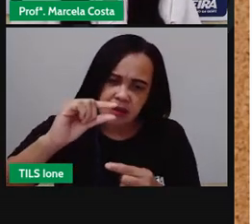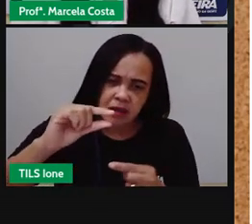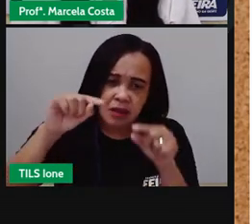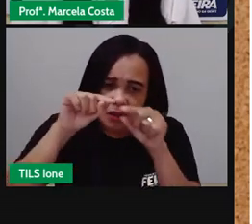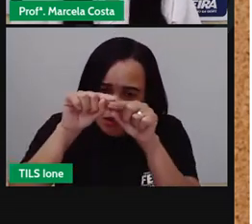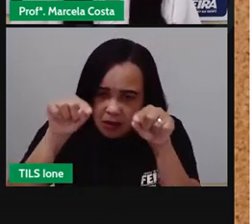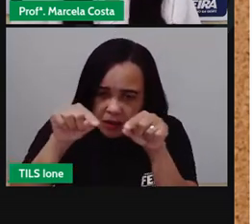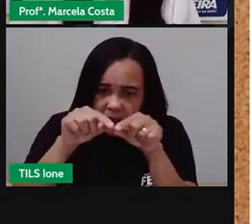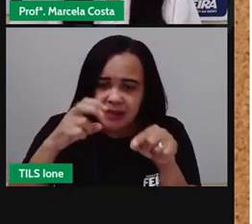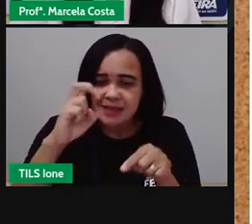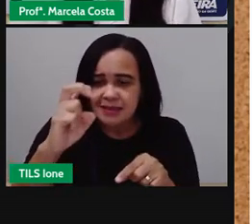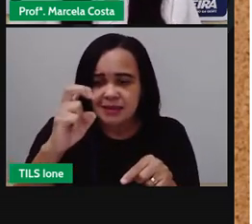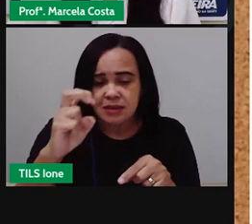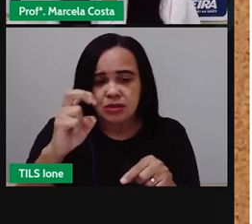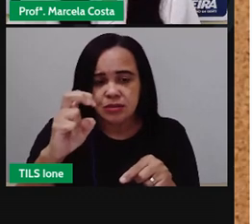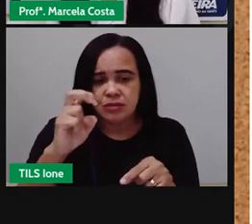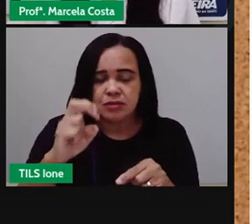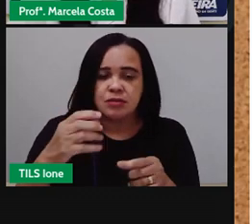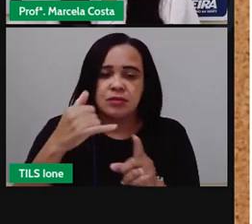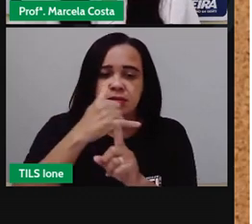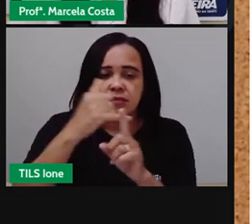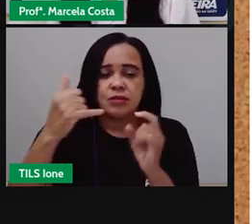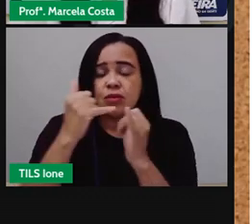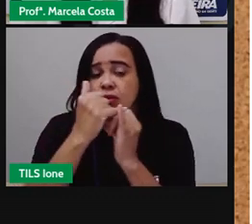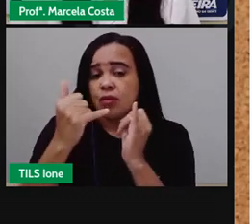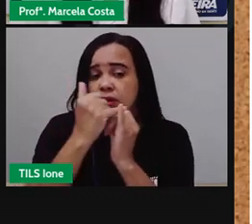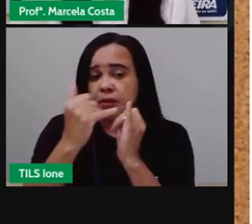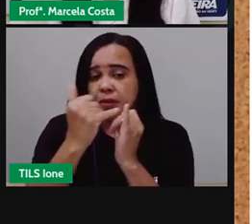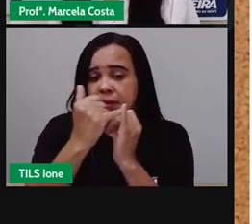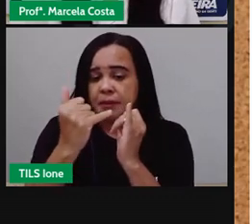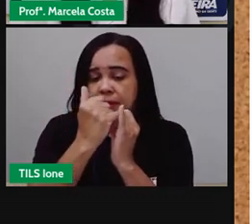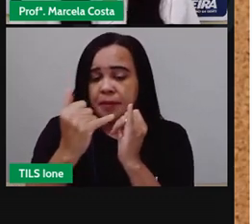porque o 5 é a metade de 10